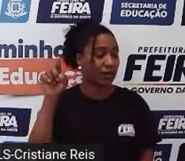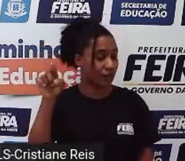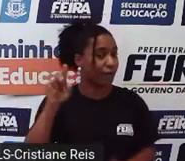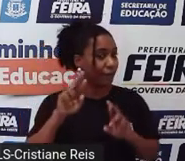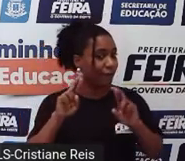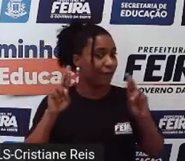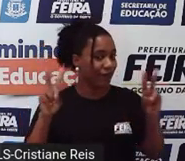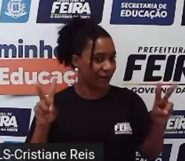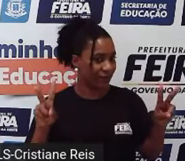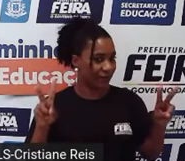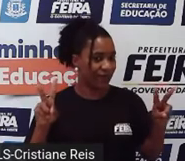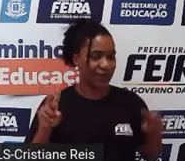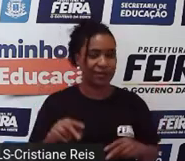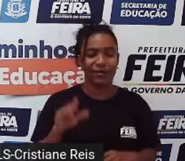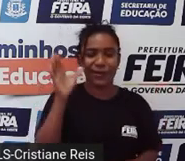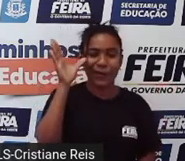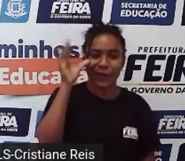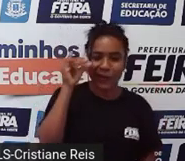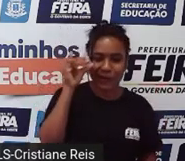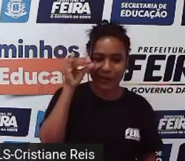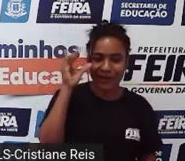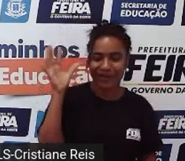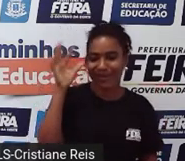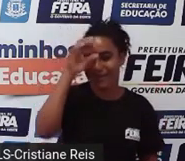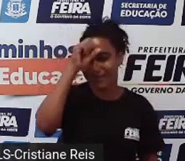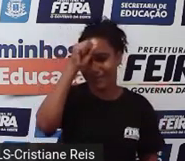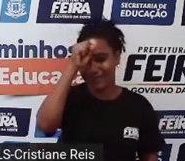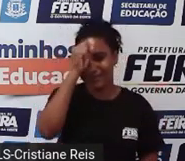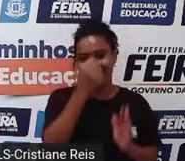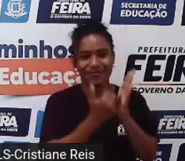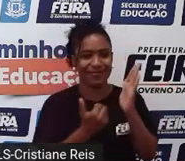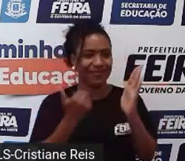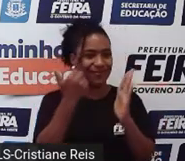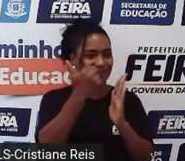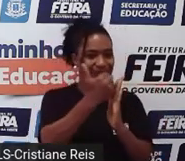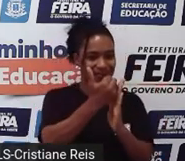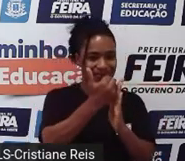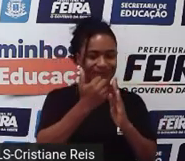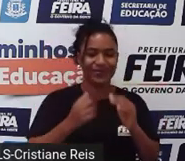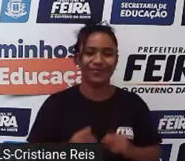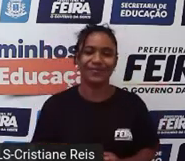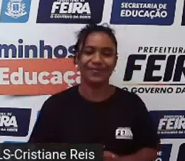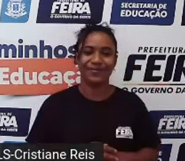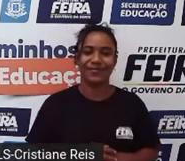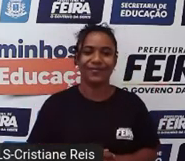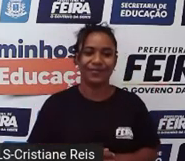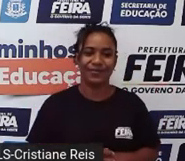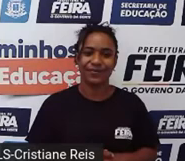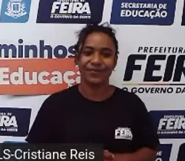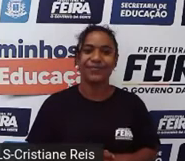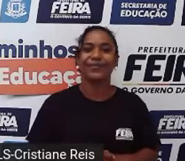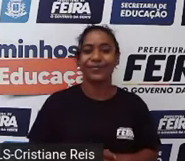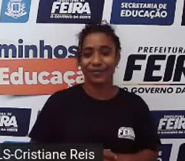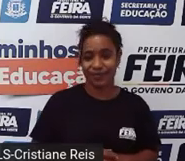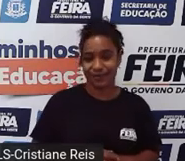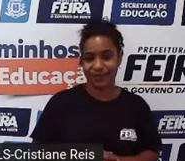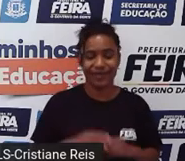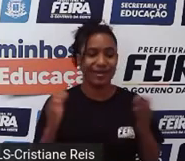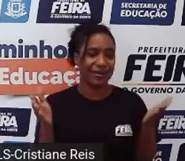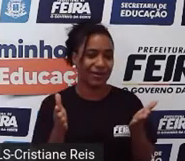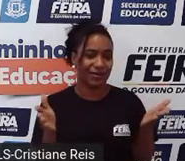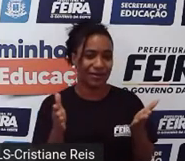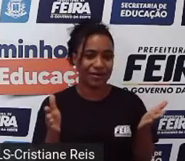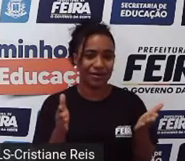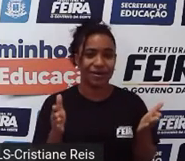students? Então, fica essas curiosidades para a gente ampliar os nossos conhecimentos. E agora, nós vamos